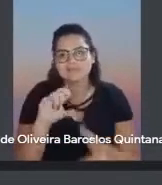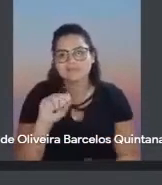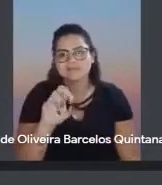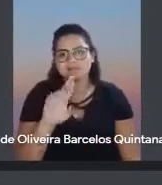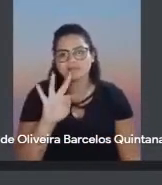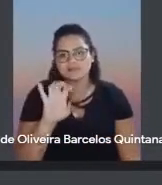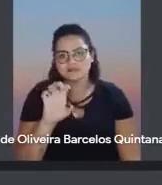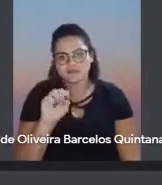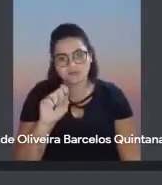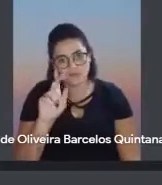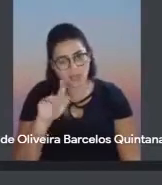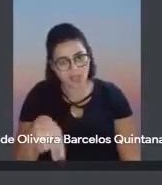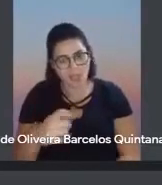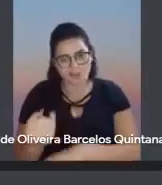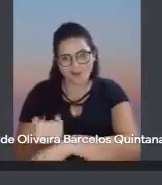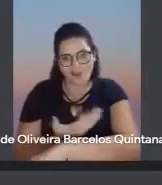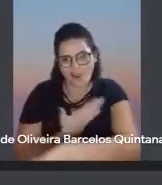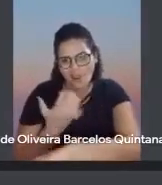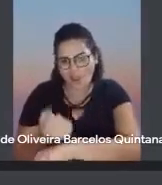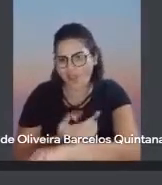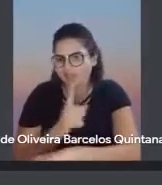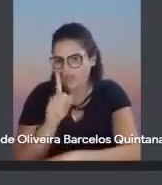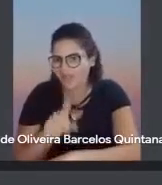assim, um poeta, uma pessoa extraordinária.